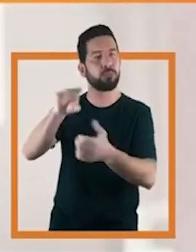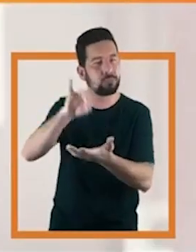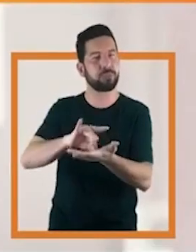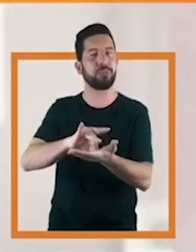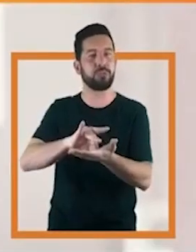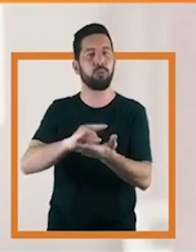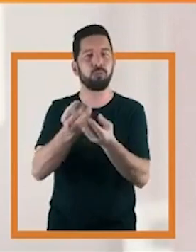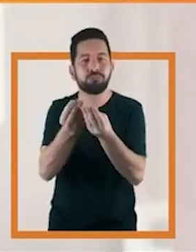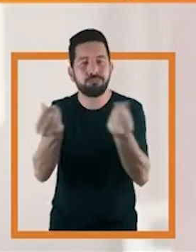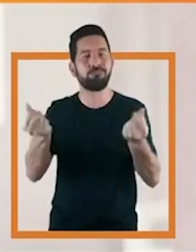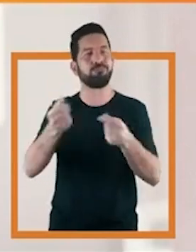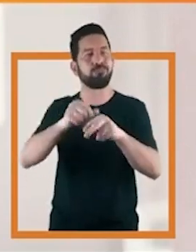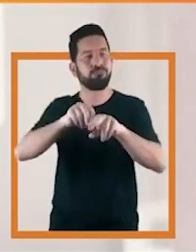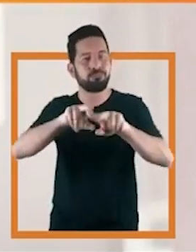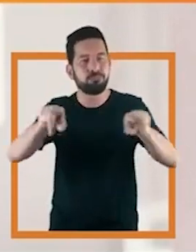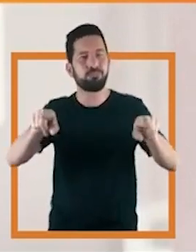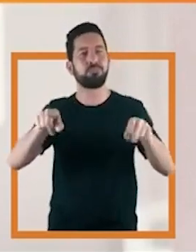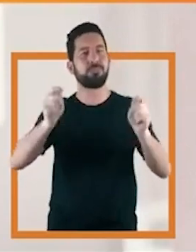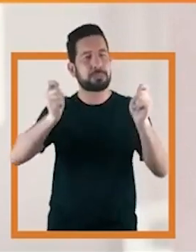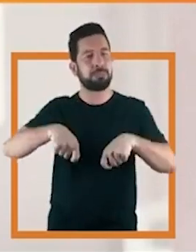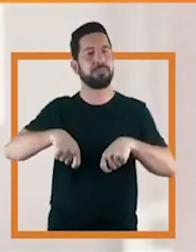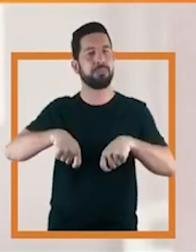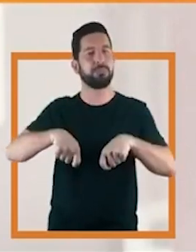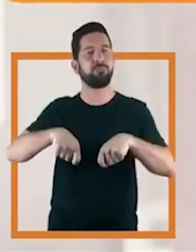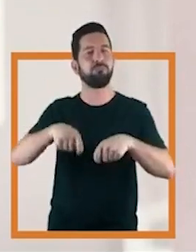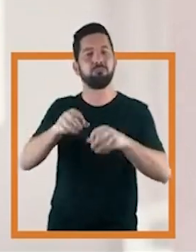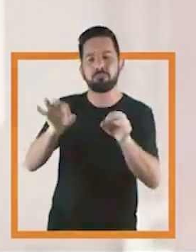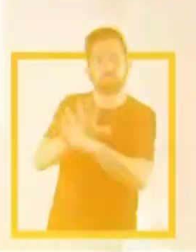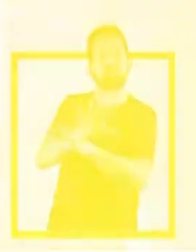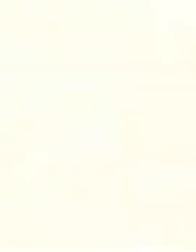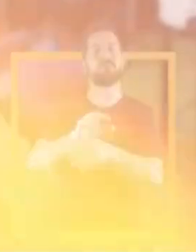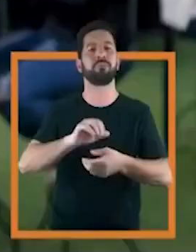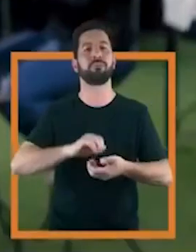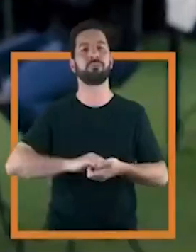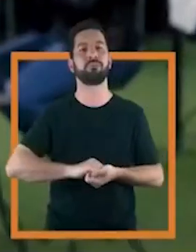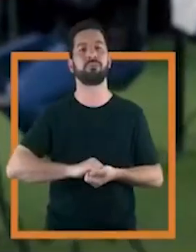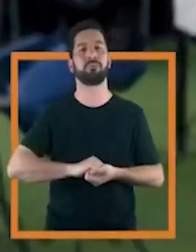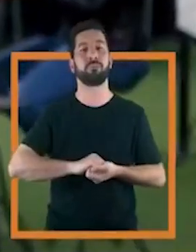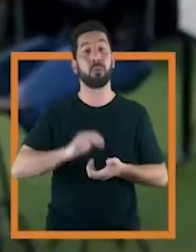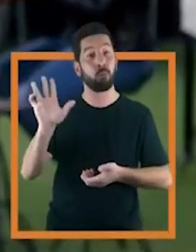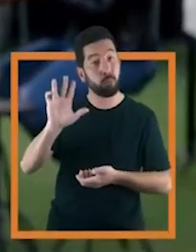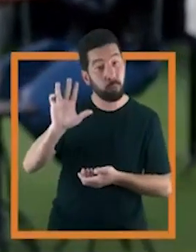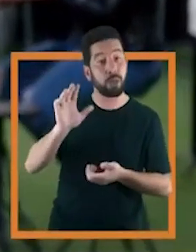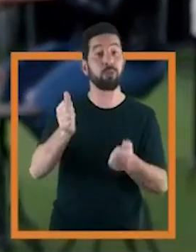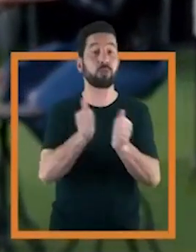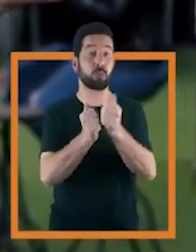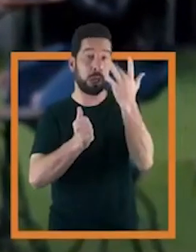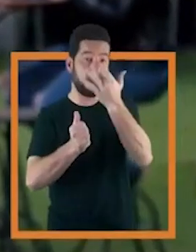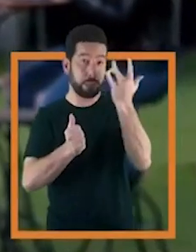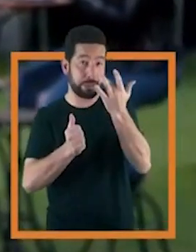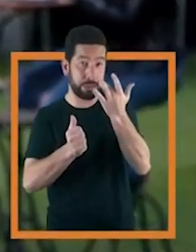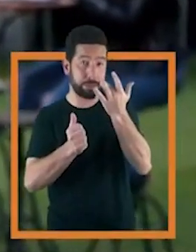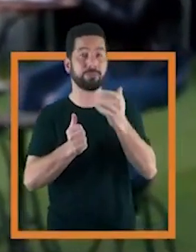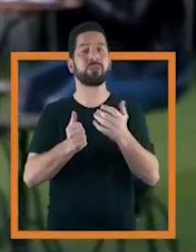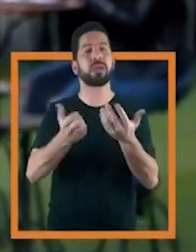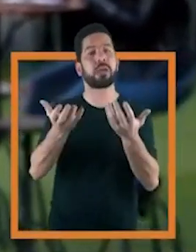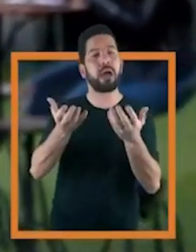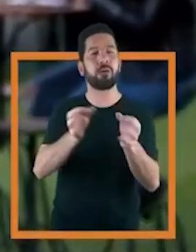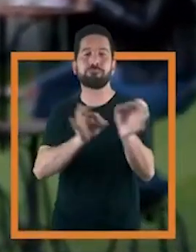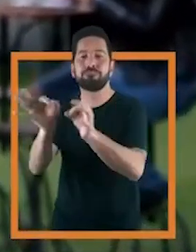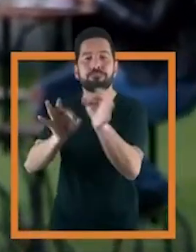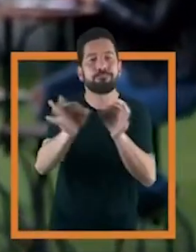verdade. E eu consegui sair de lá capacitada, isso é maravilhoso. Junto com Lula e Haddad, eu quero